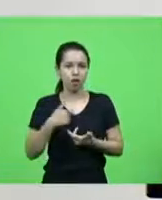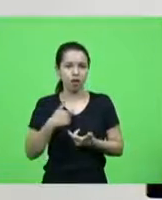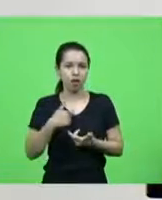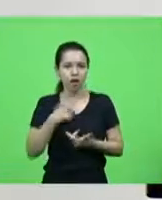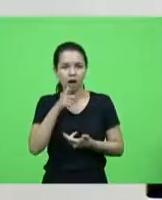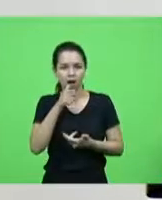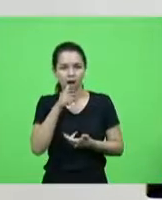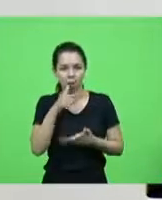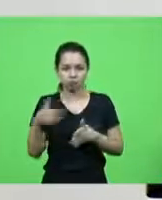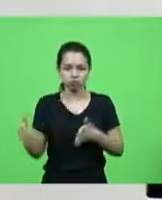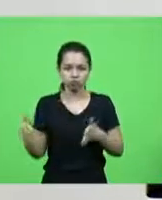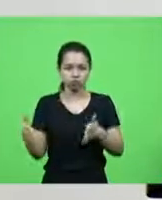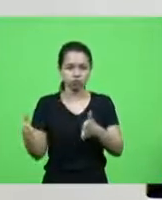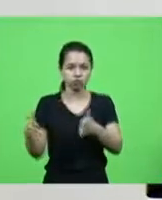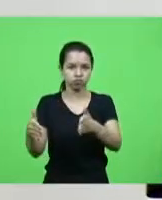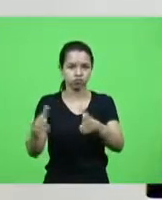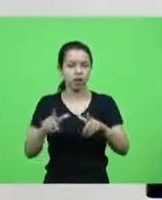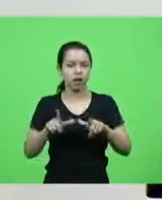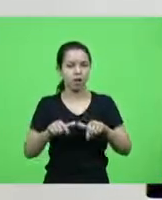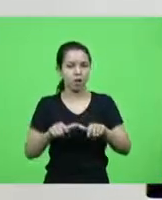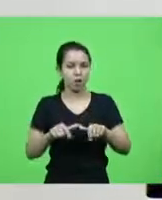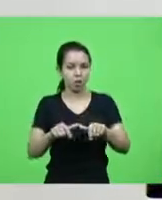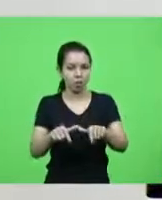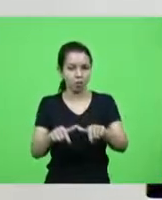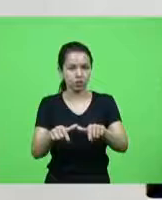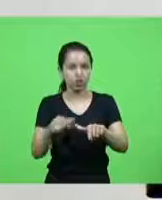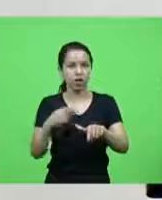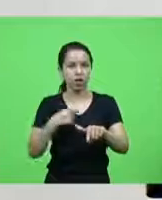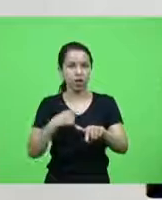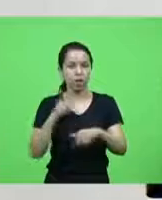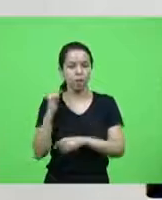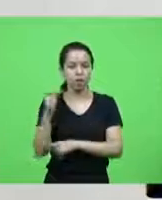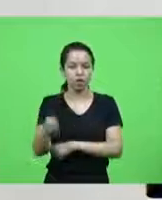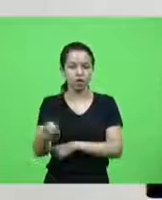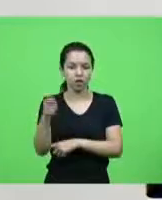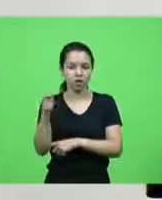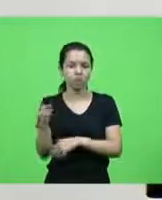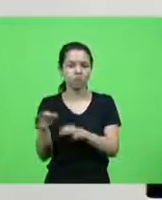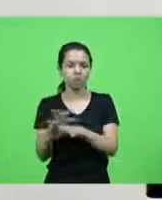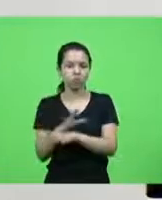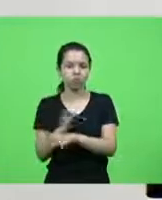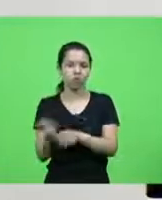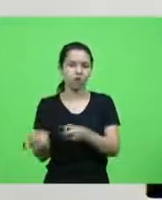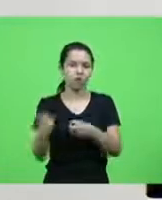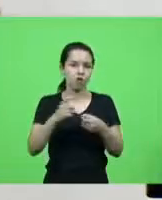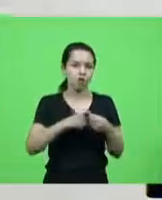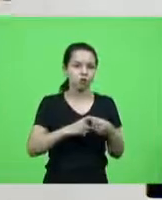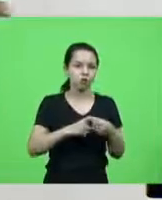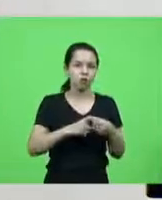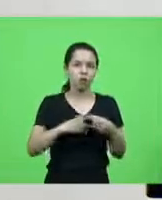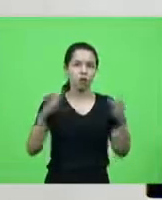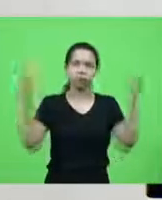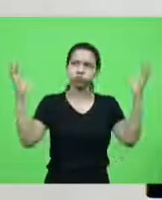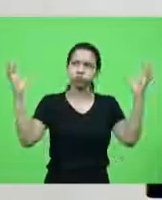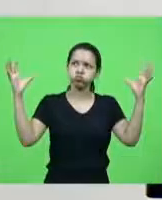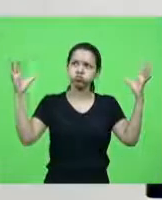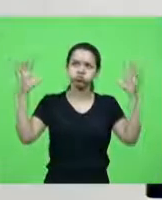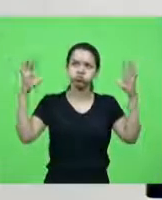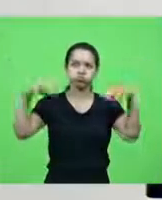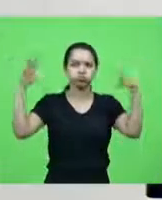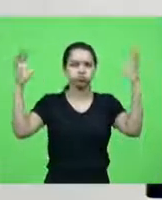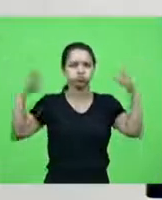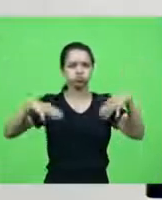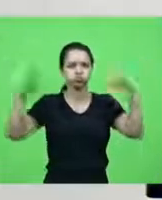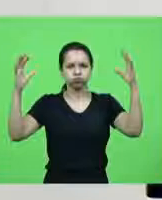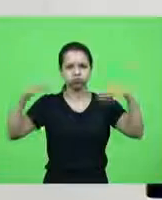Antônio em Laguna voltando de uma pescaria quando de repente o tempo fechou uma tempestade um temporal